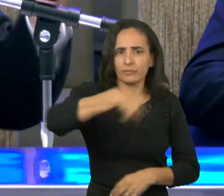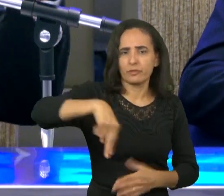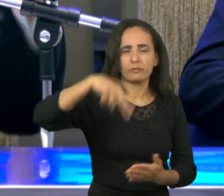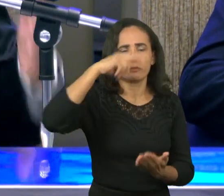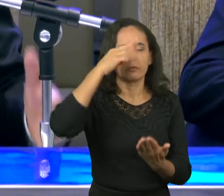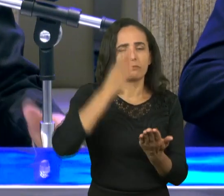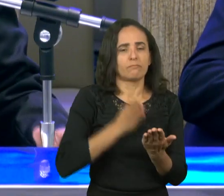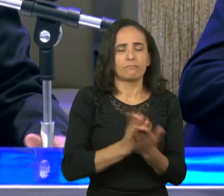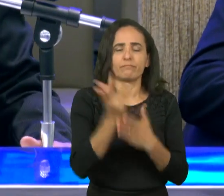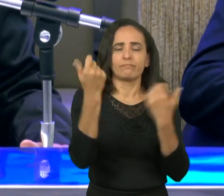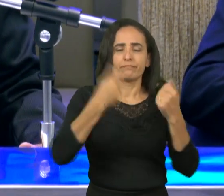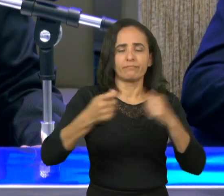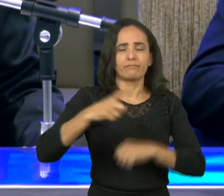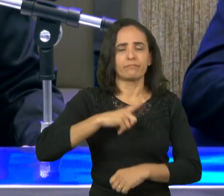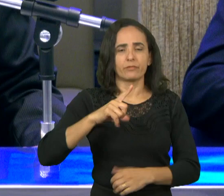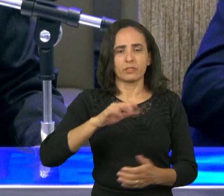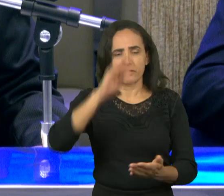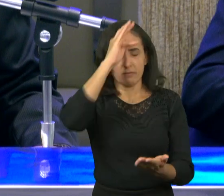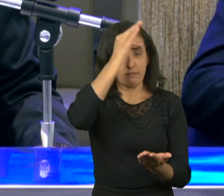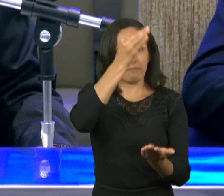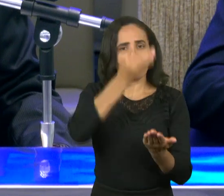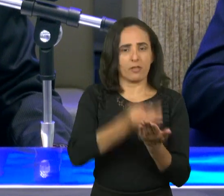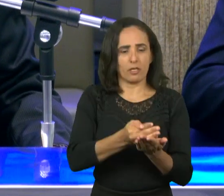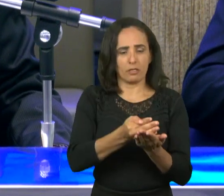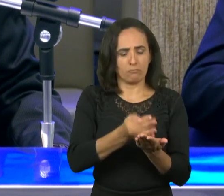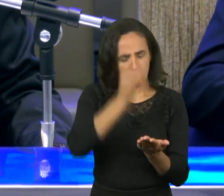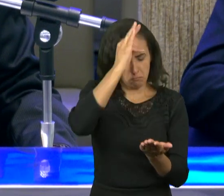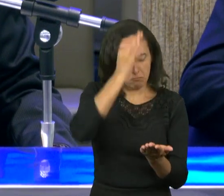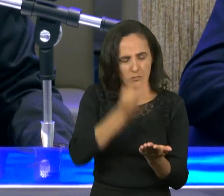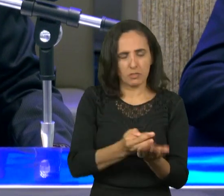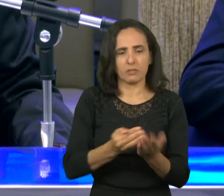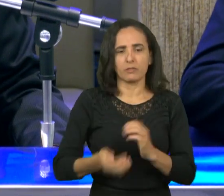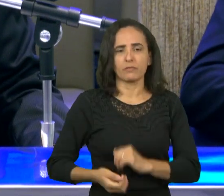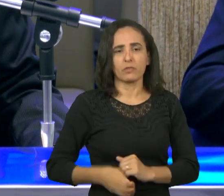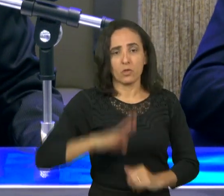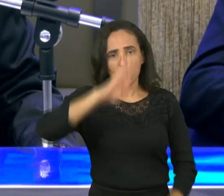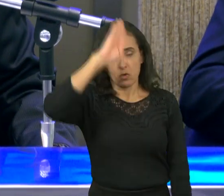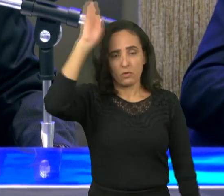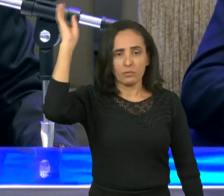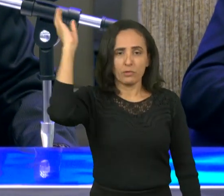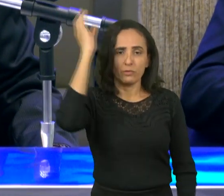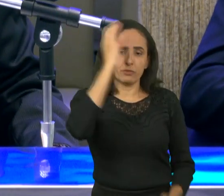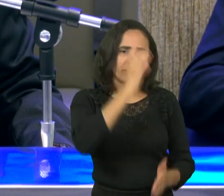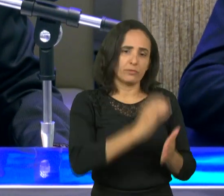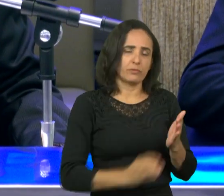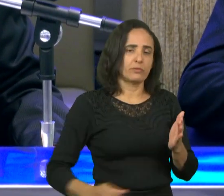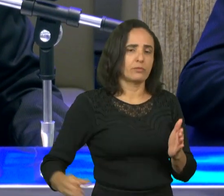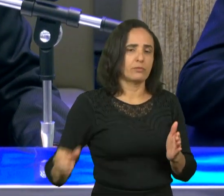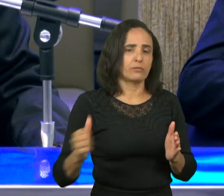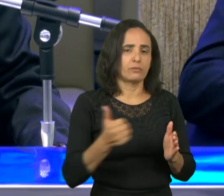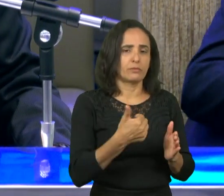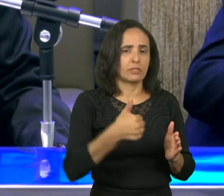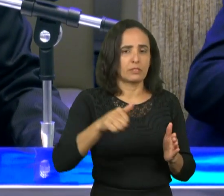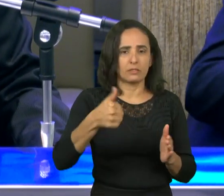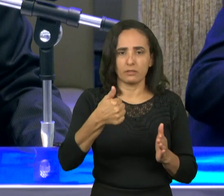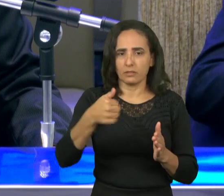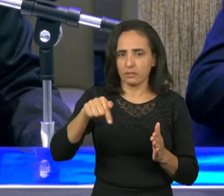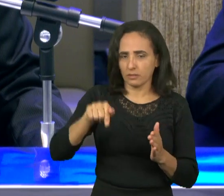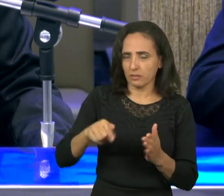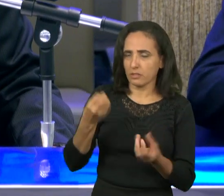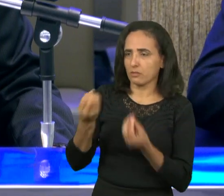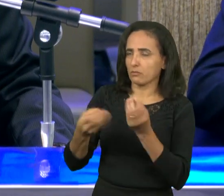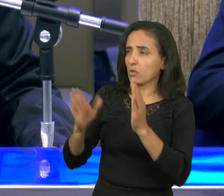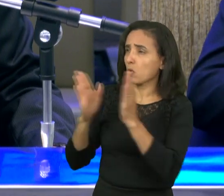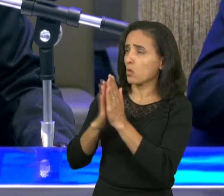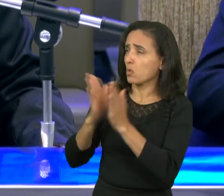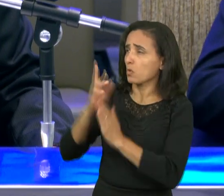Como foi Enoque está escrito em Romanos 1 e 17 porque nele se descobre a justiça de